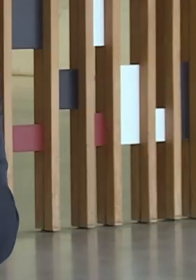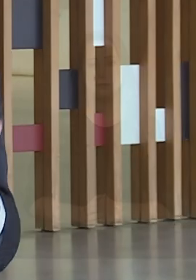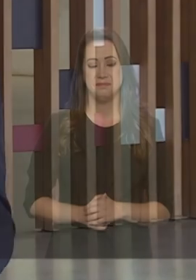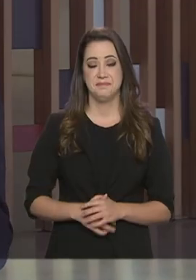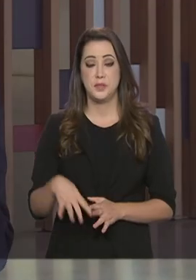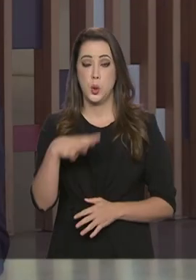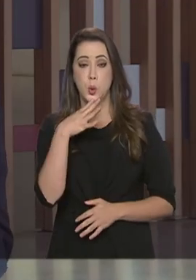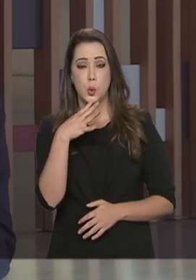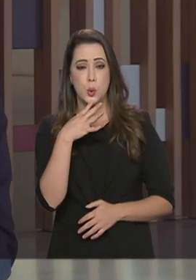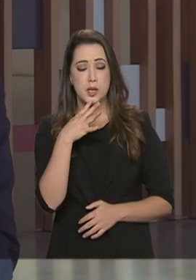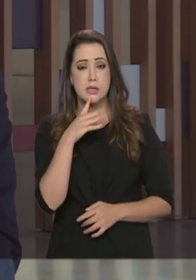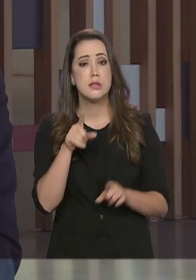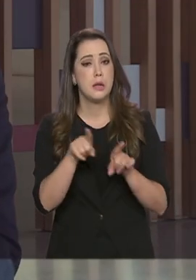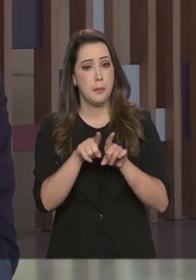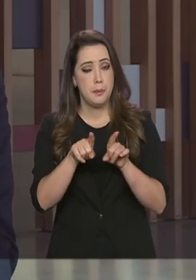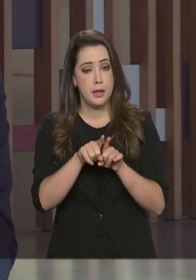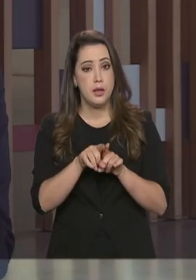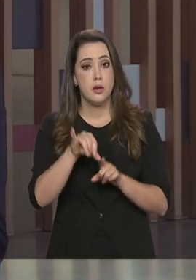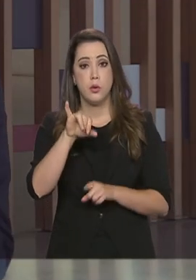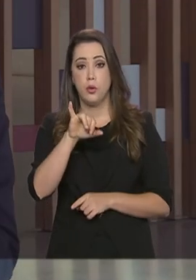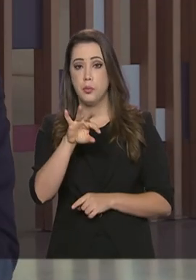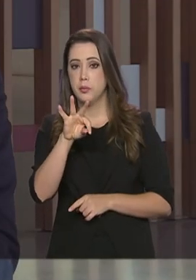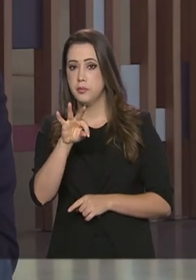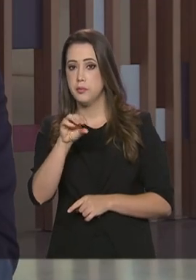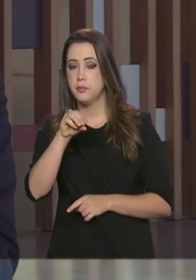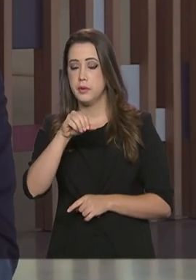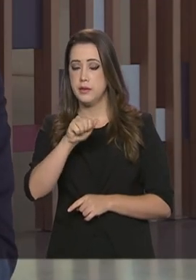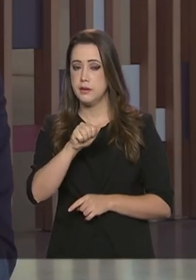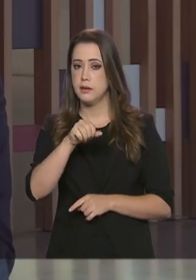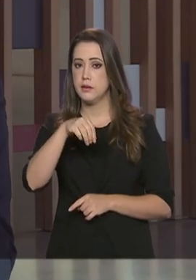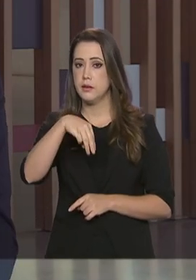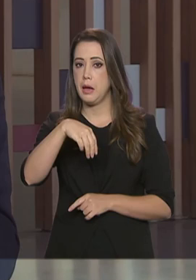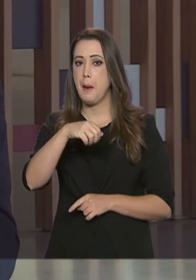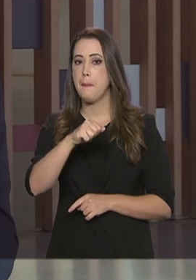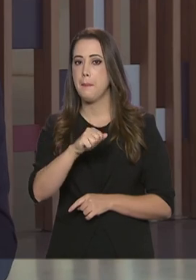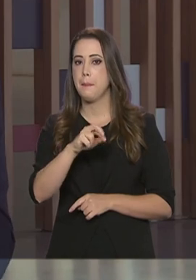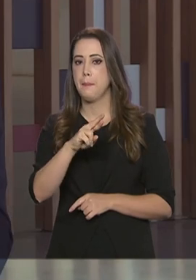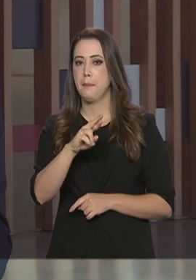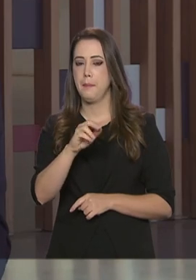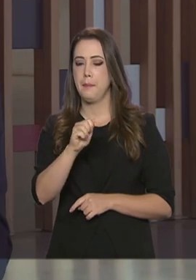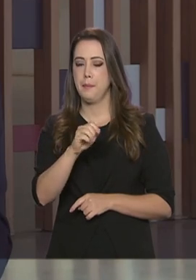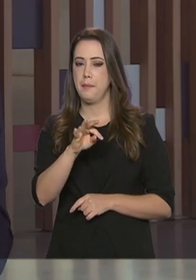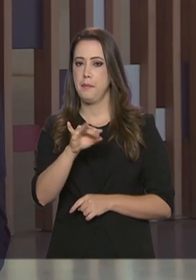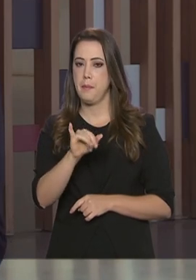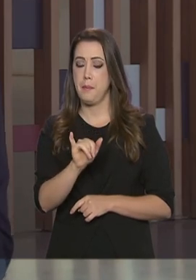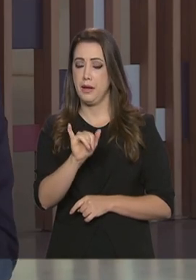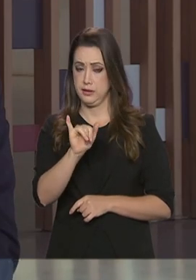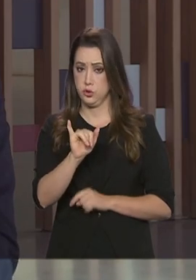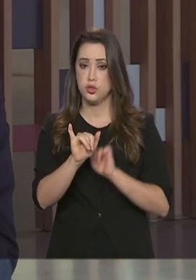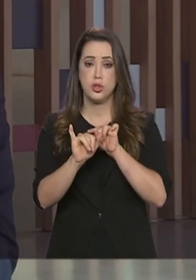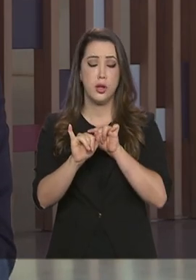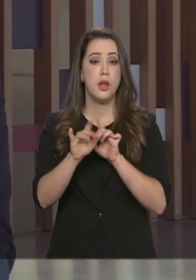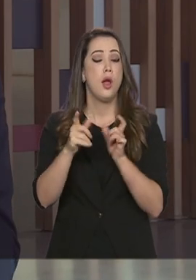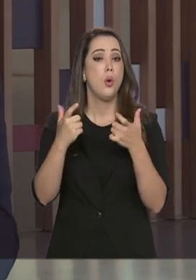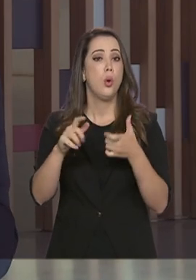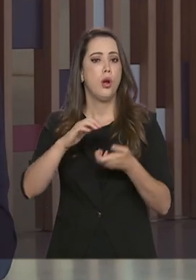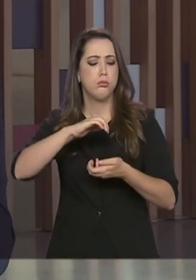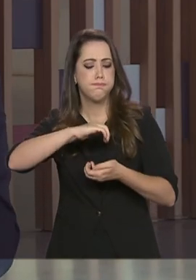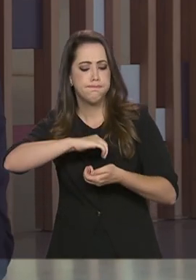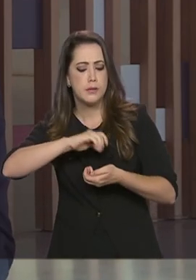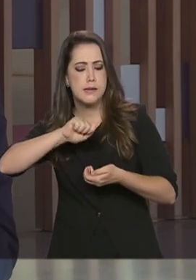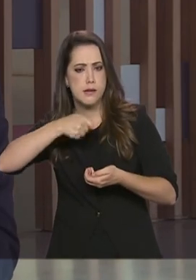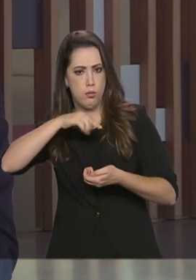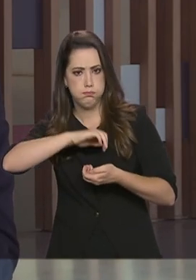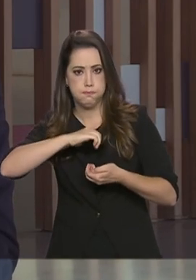Conhecido também como Itamaraty, o Ministério das Relações Exteriores é o órgão do poder executivo responsável por colocar em